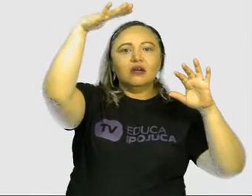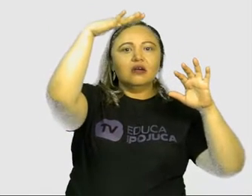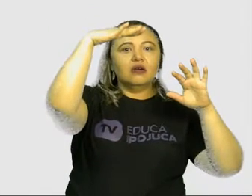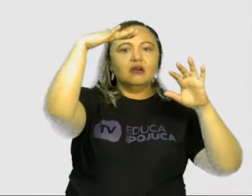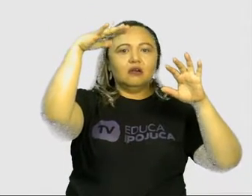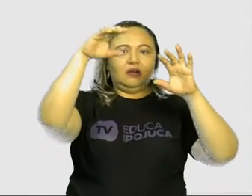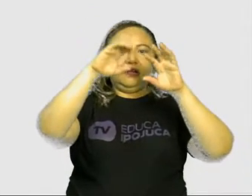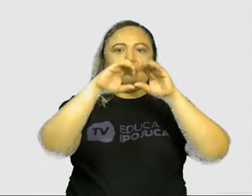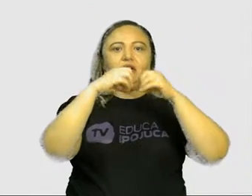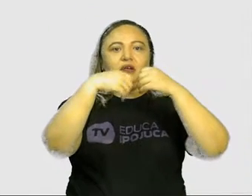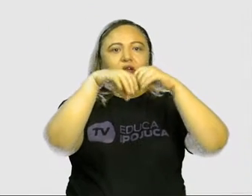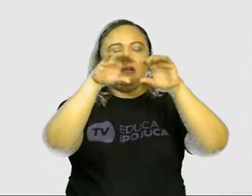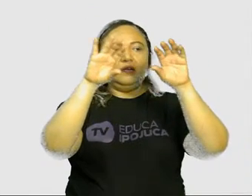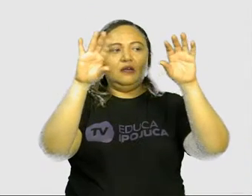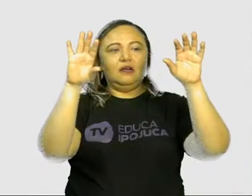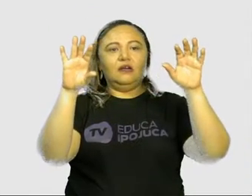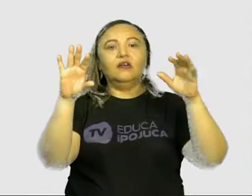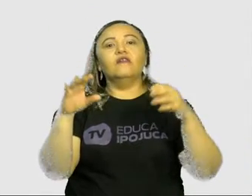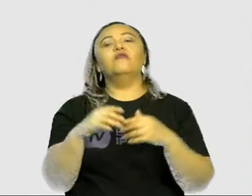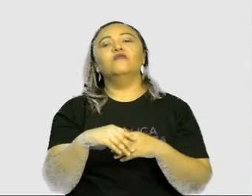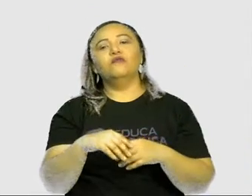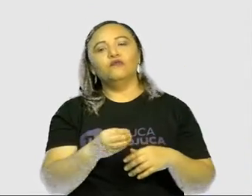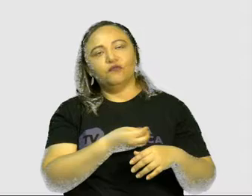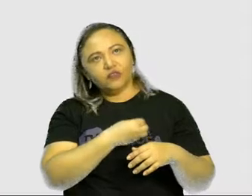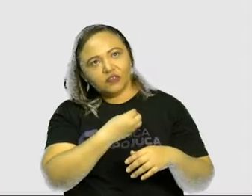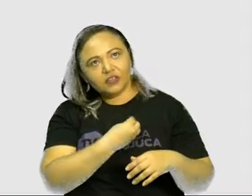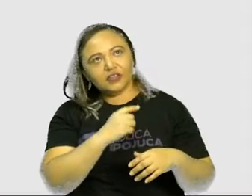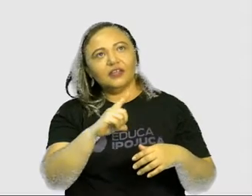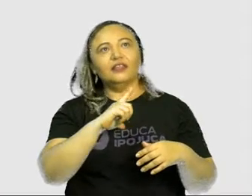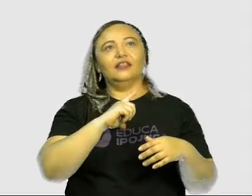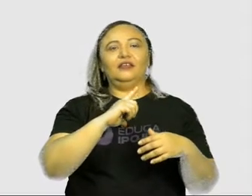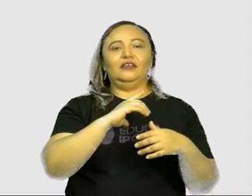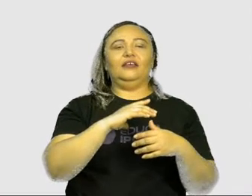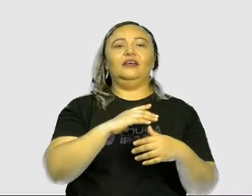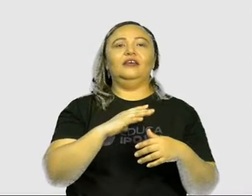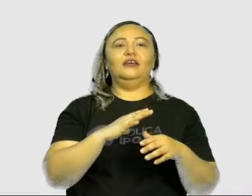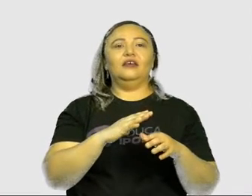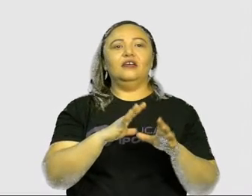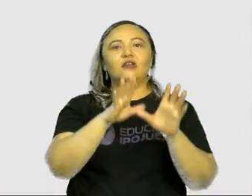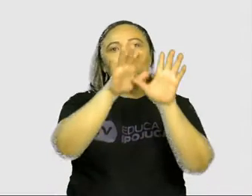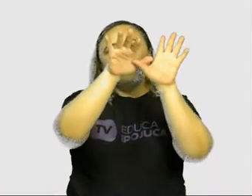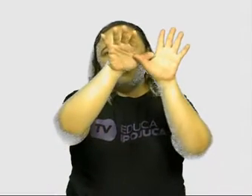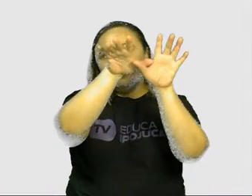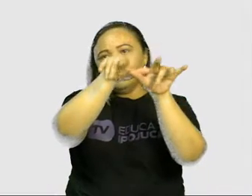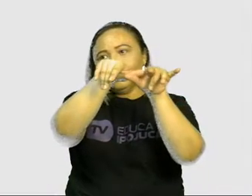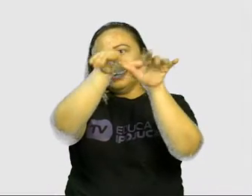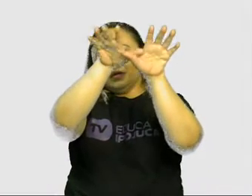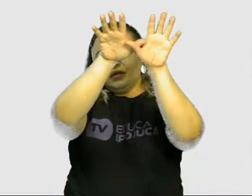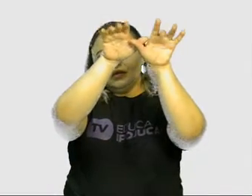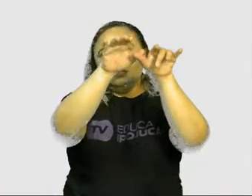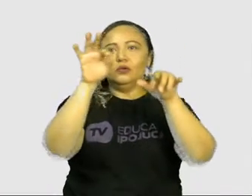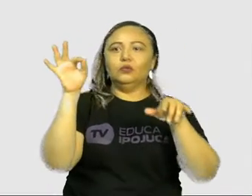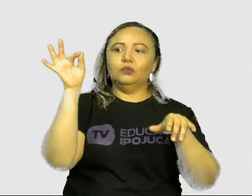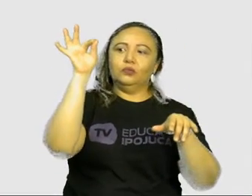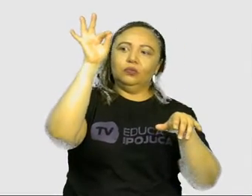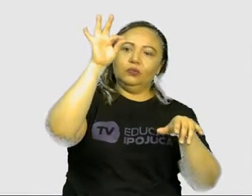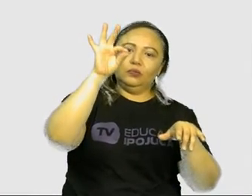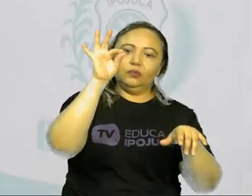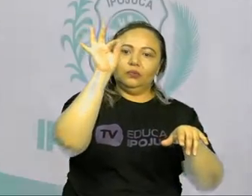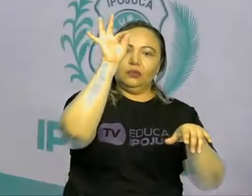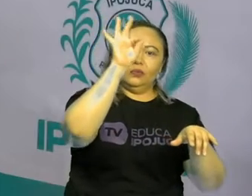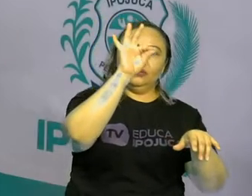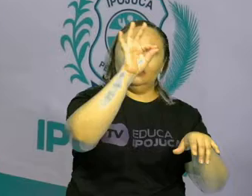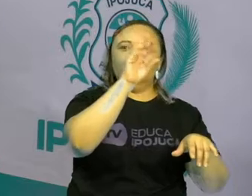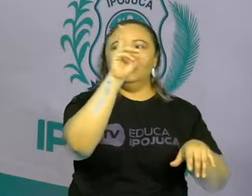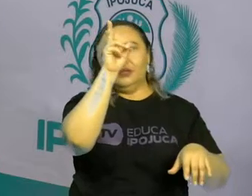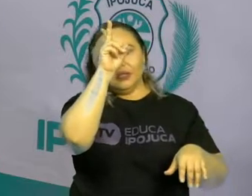os seres vivos, que voam, como os pássaros, abelhas, besouros,